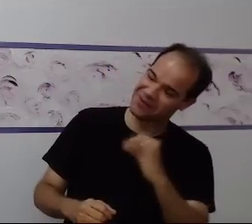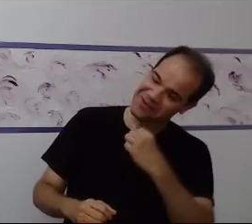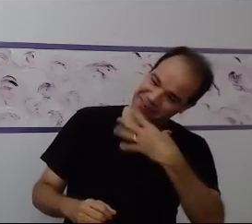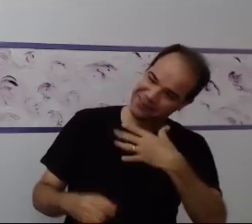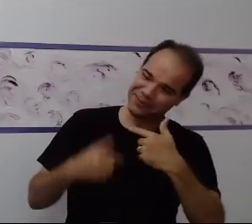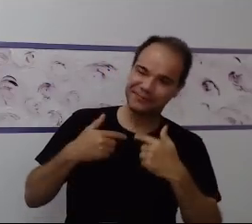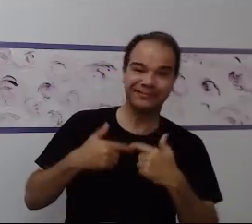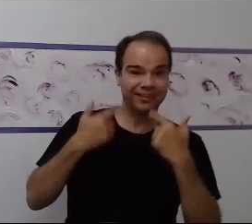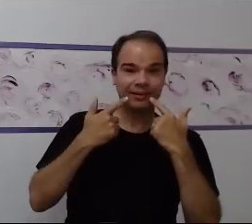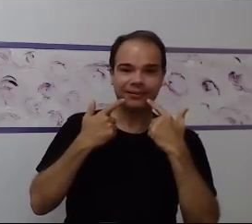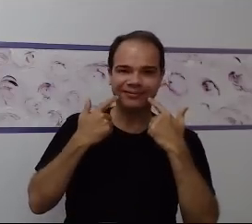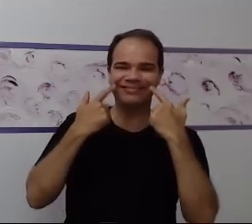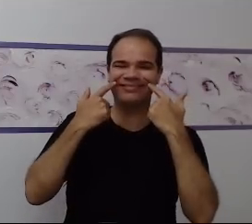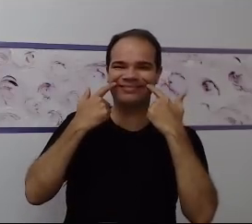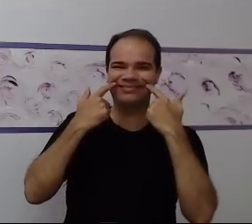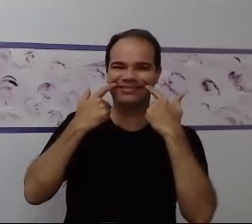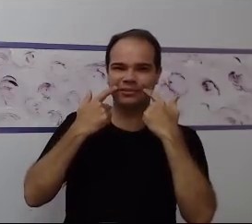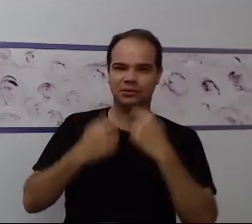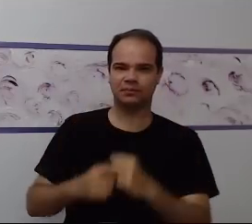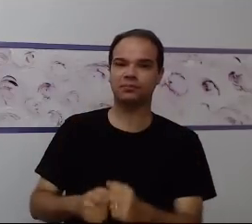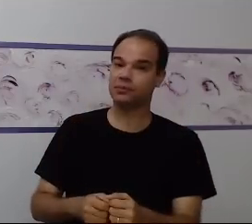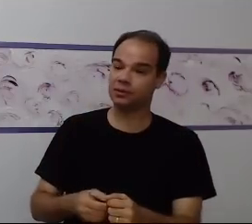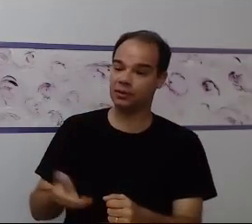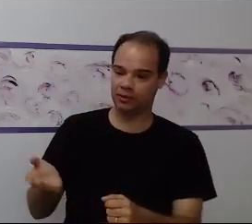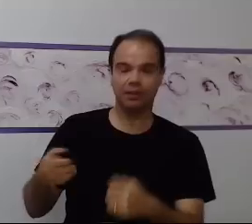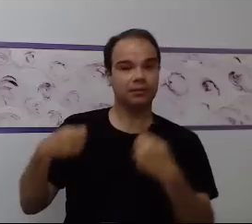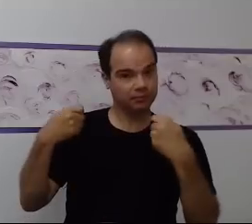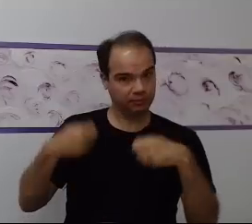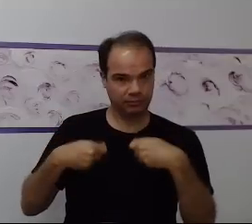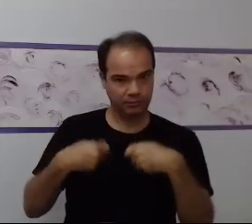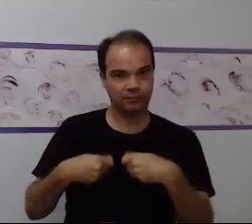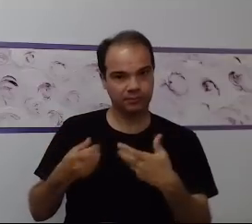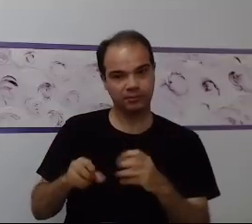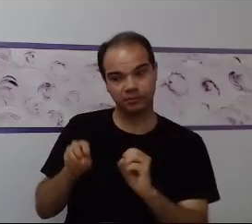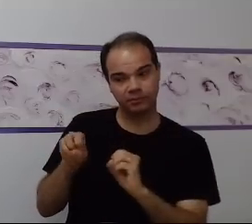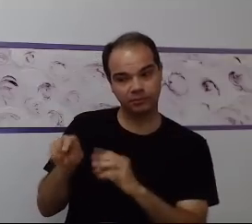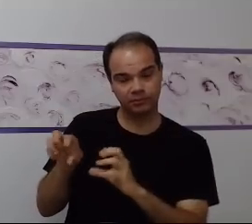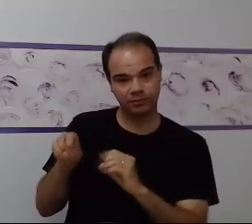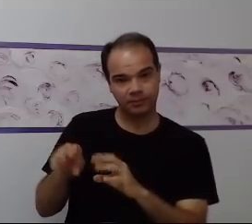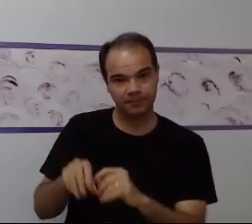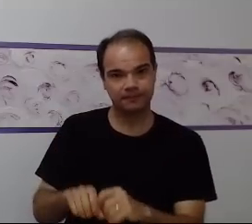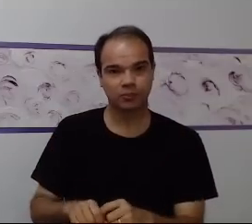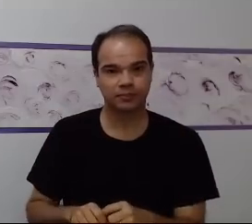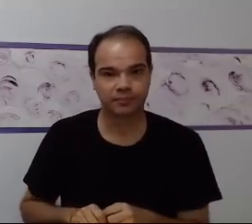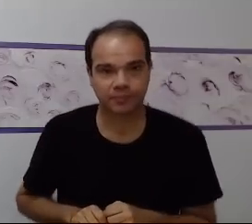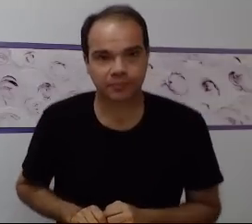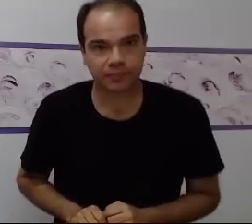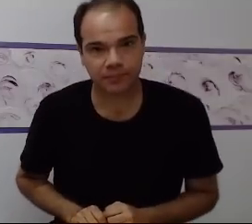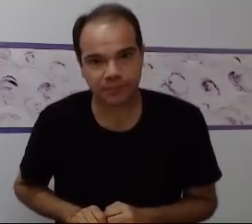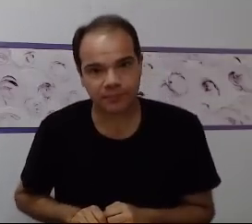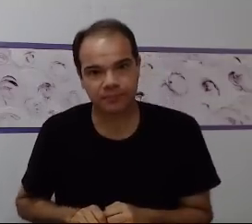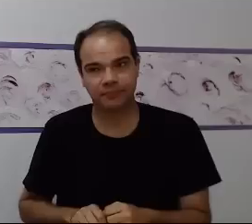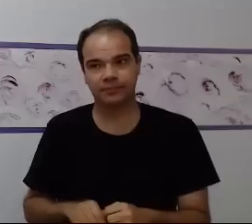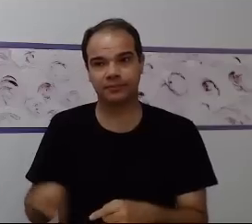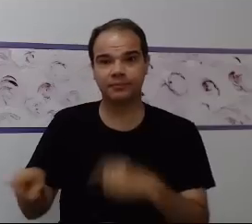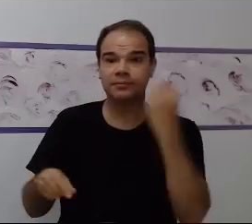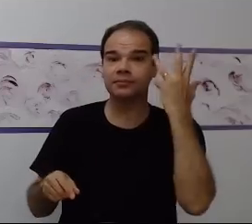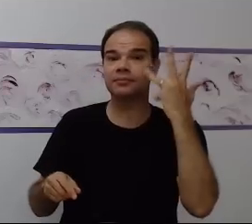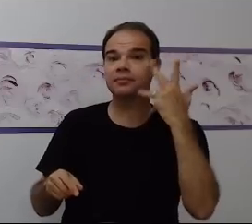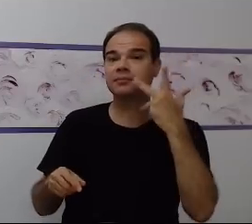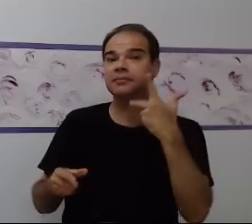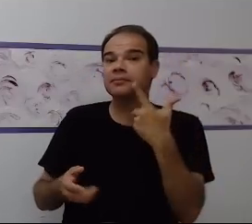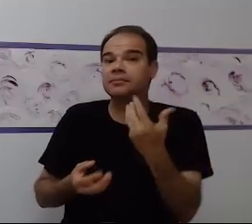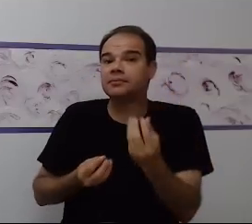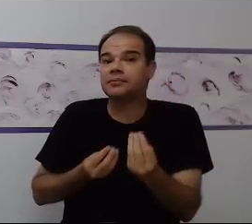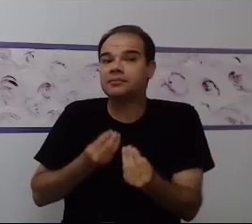penso sempre naquela questão que a gente já colocou aqui anteriormente, eu preciso pensar em que nível que está essa criança, se